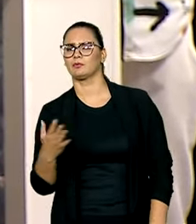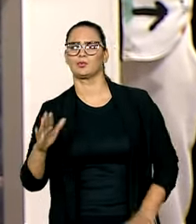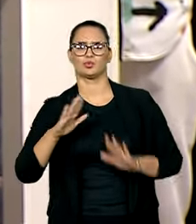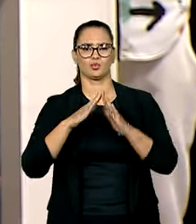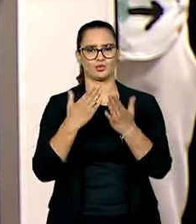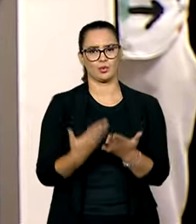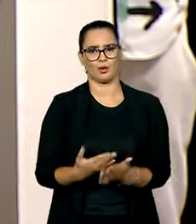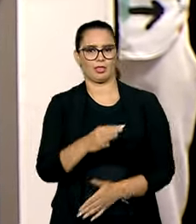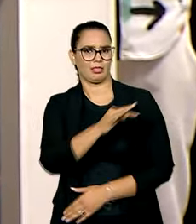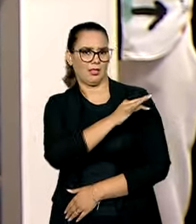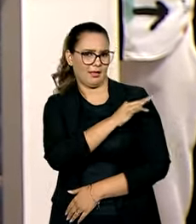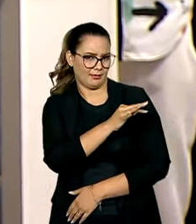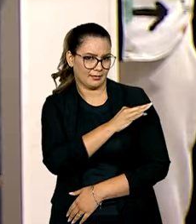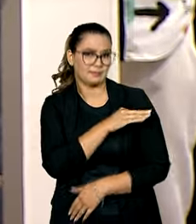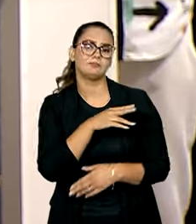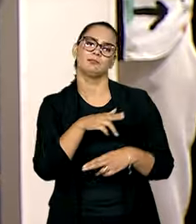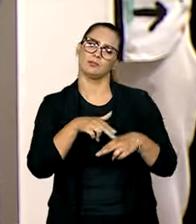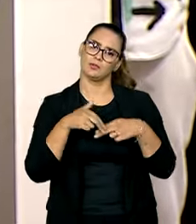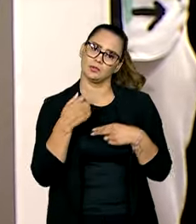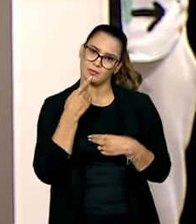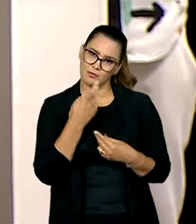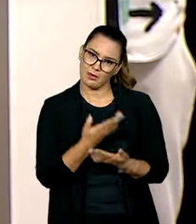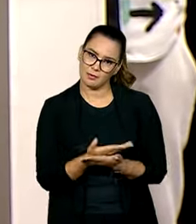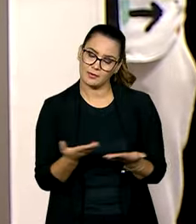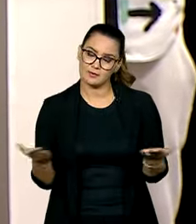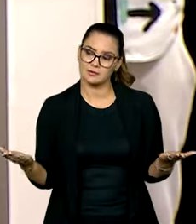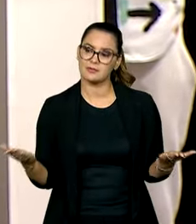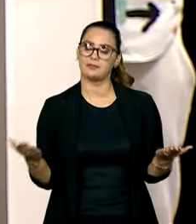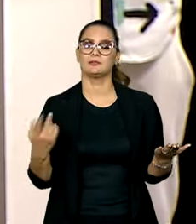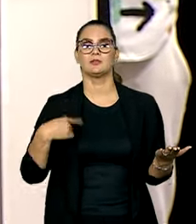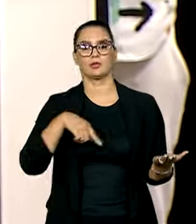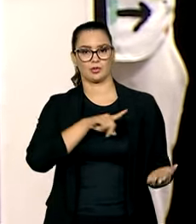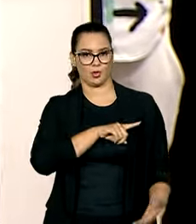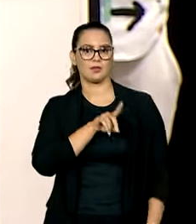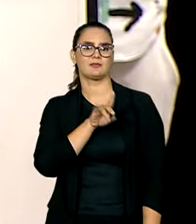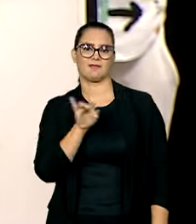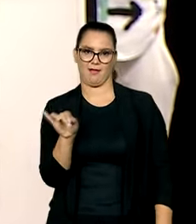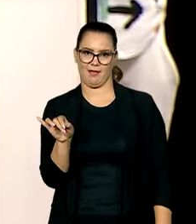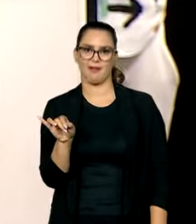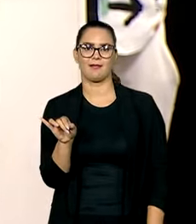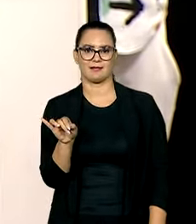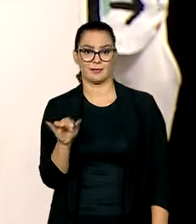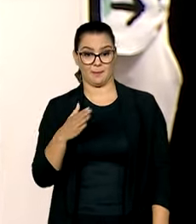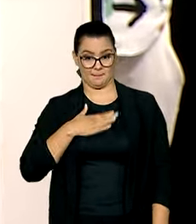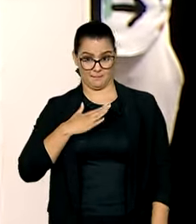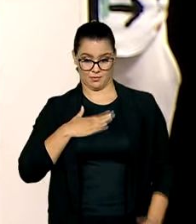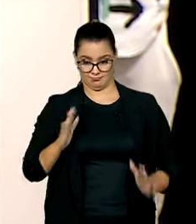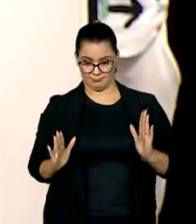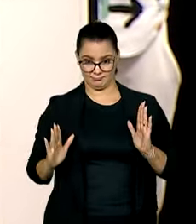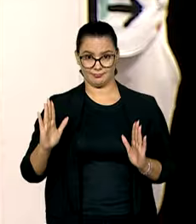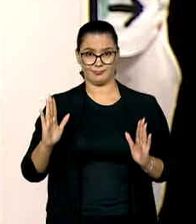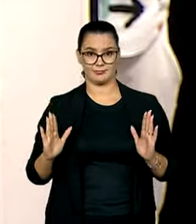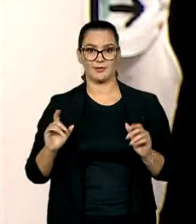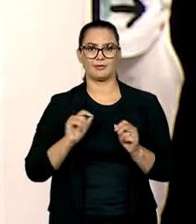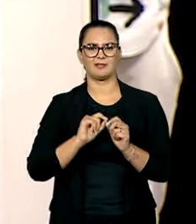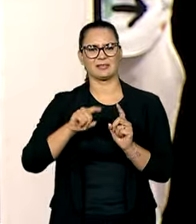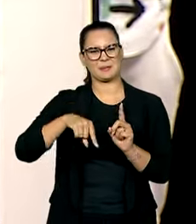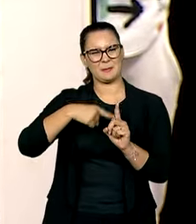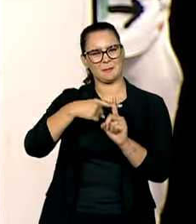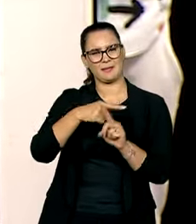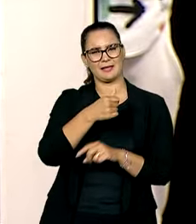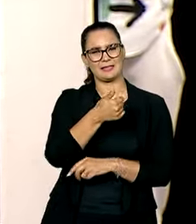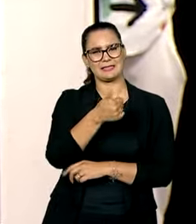E eu quero dizer para vocês que nós vamos ainda, nesse meu mandato, fazer mais 100